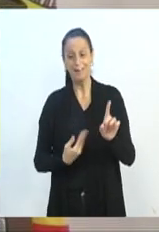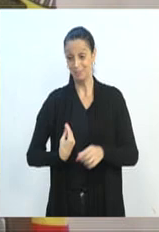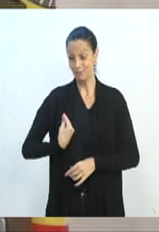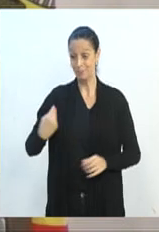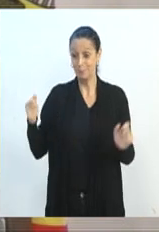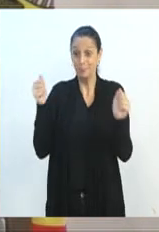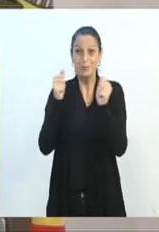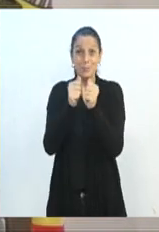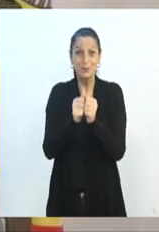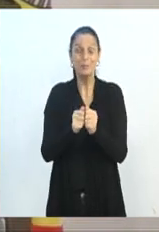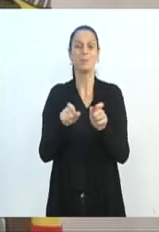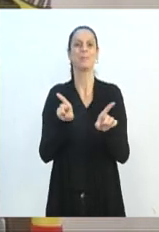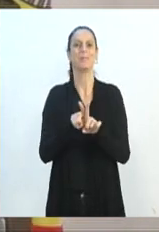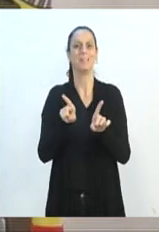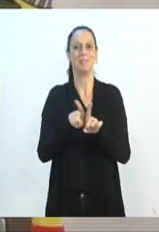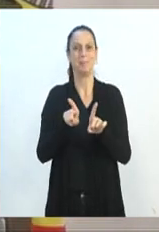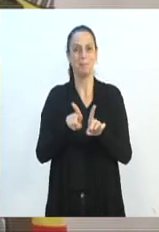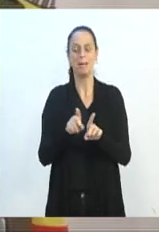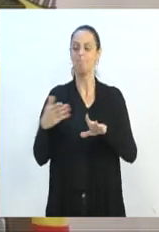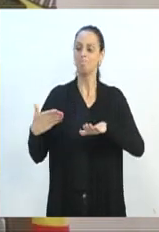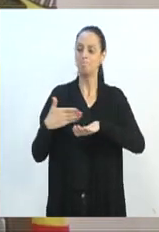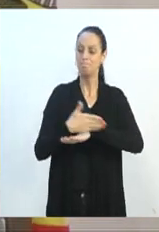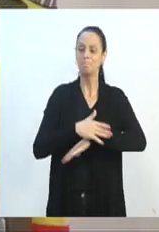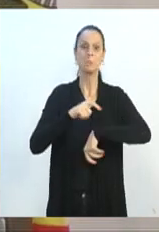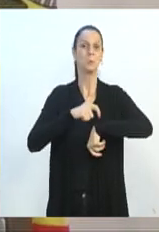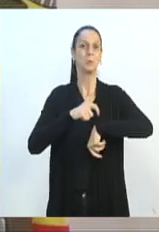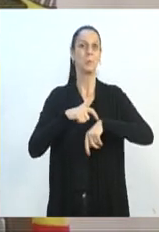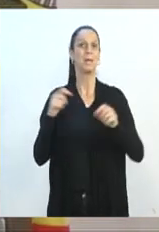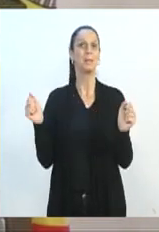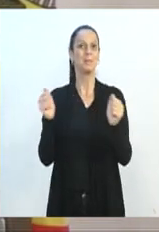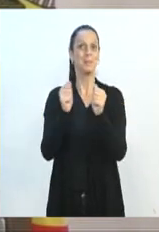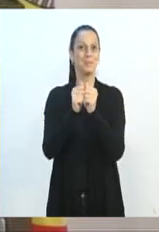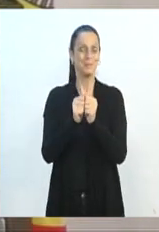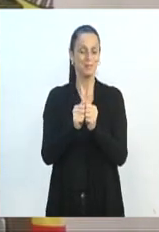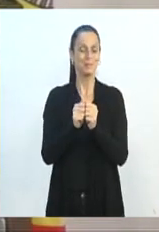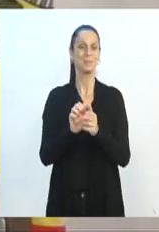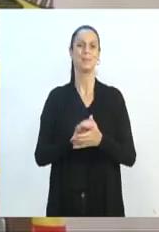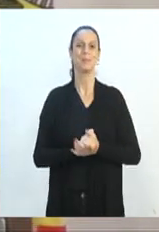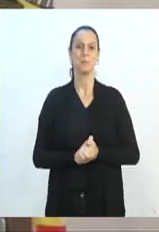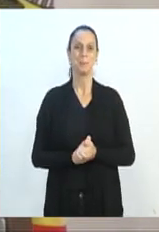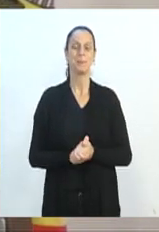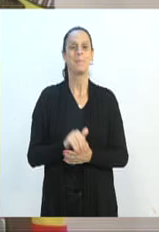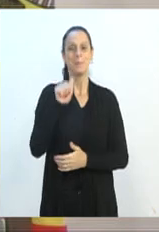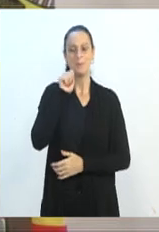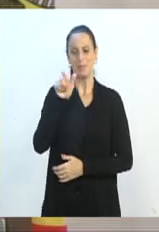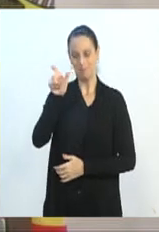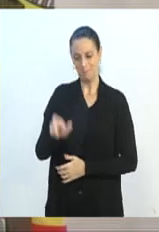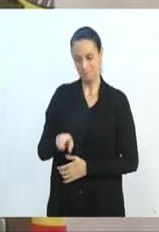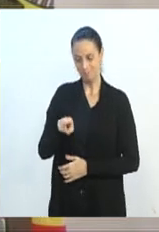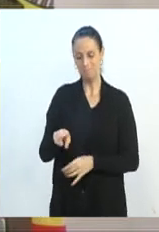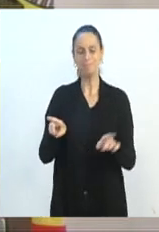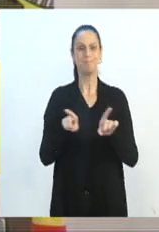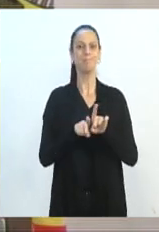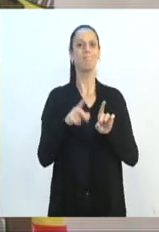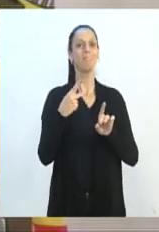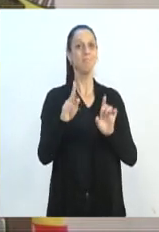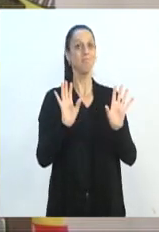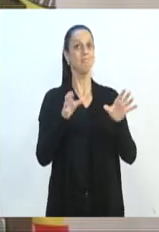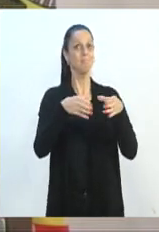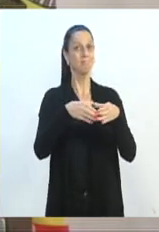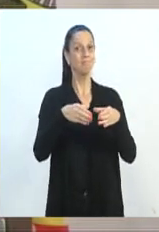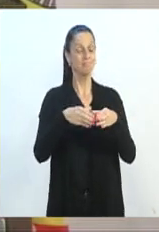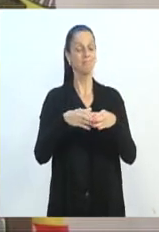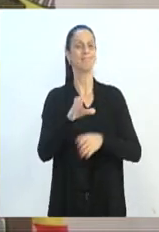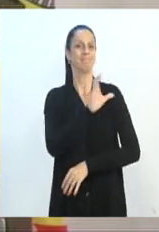participando desse momento maravilhoso, junto com a Tereza Cristina, junto com toda a equipe escolar,